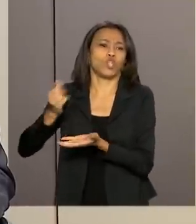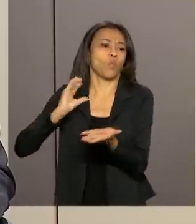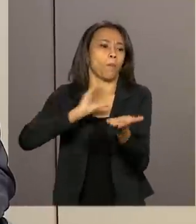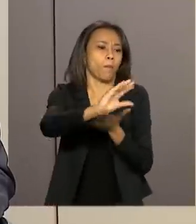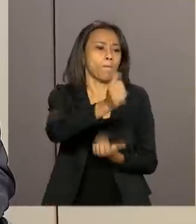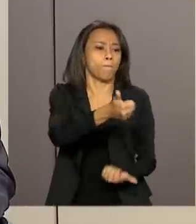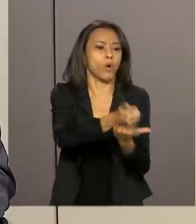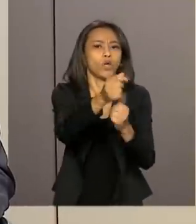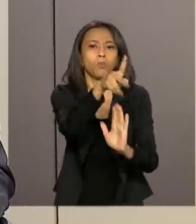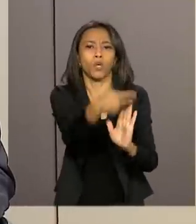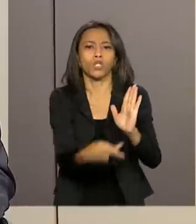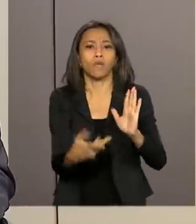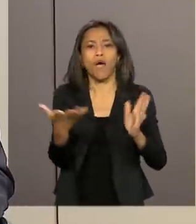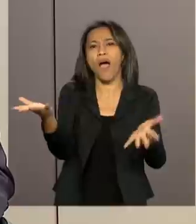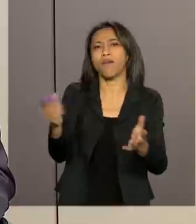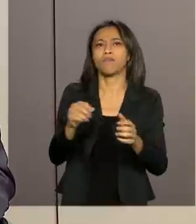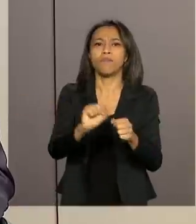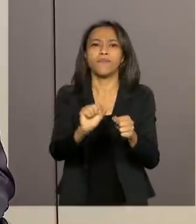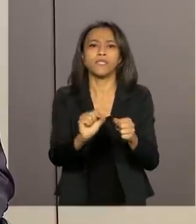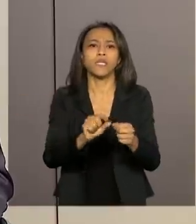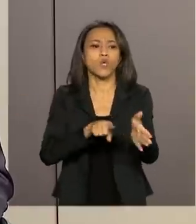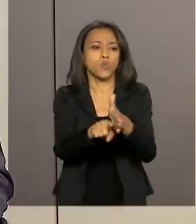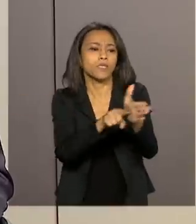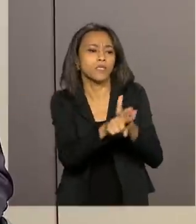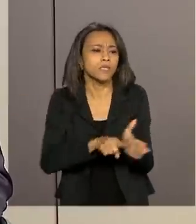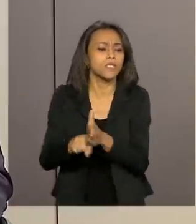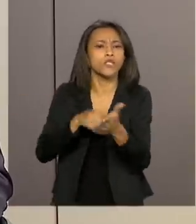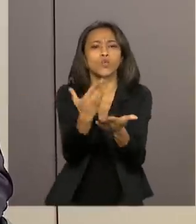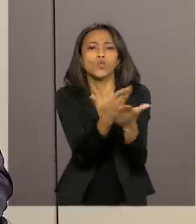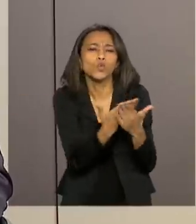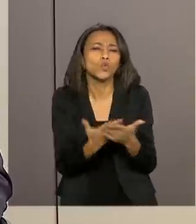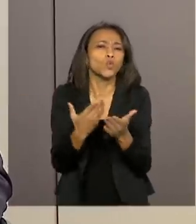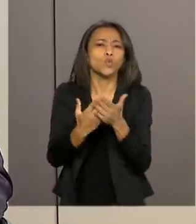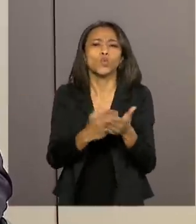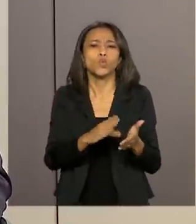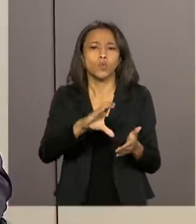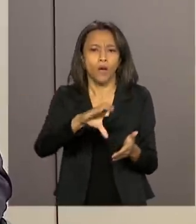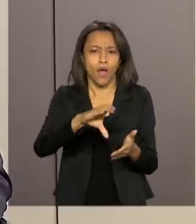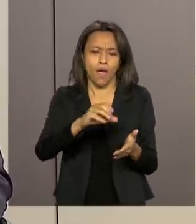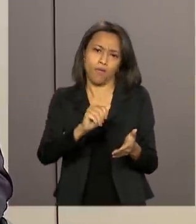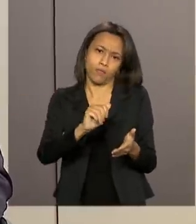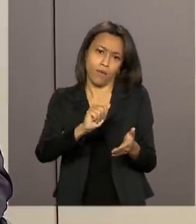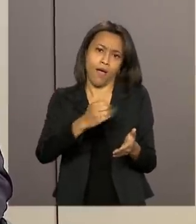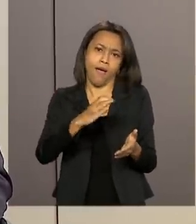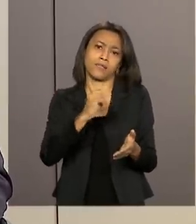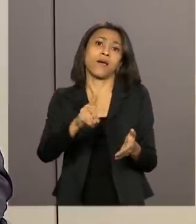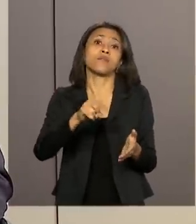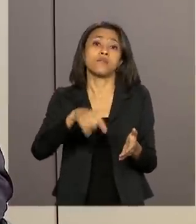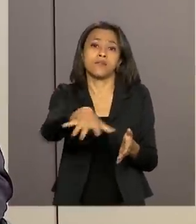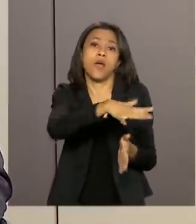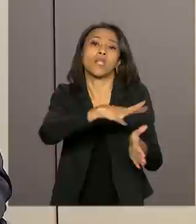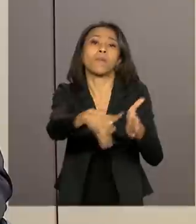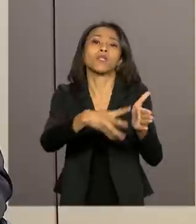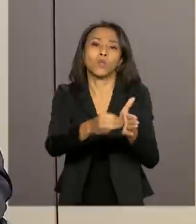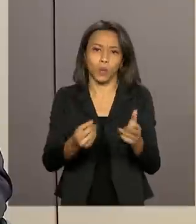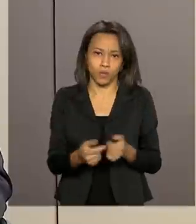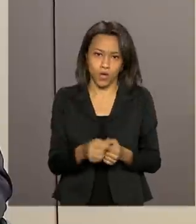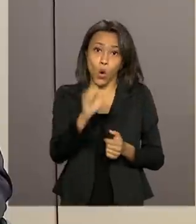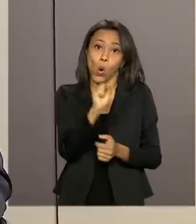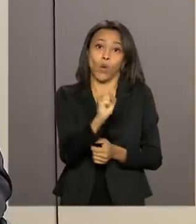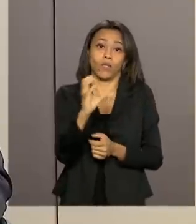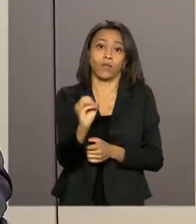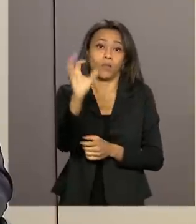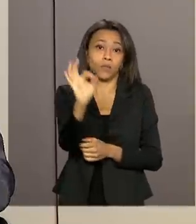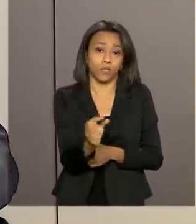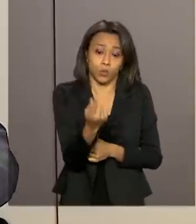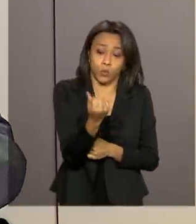tipo assim, fazer um estudo sobre a possibilidade da produção de açaí na Amazônia, né, onde 80%